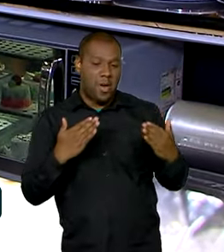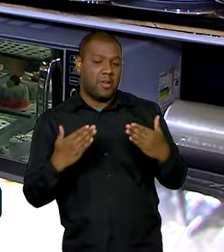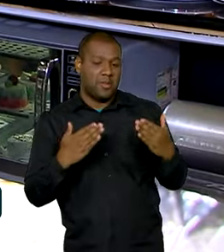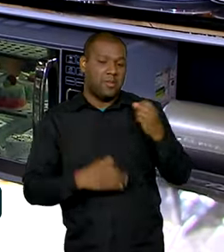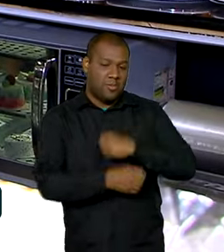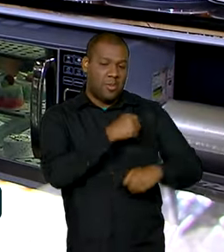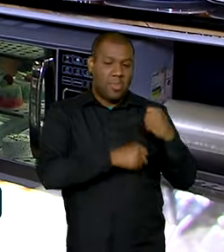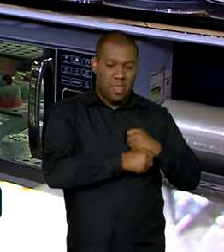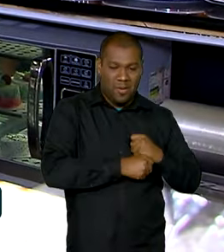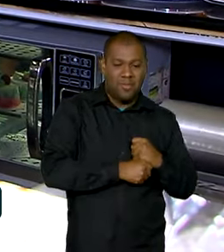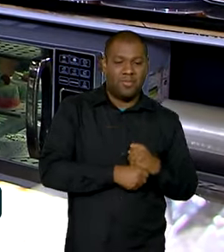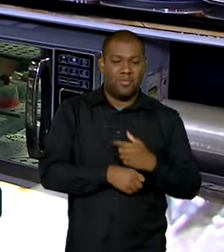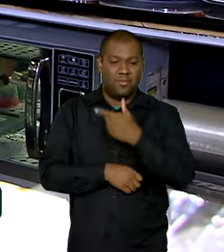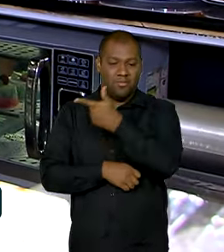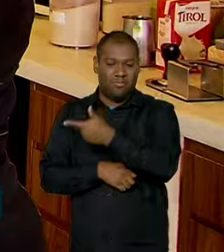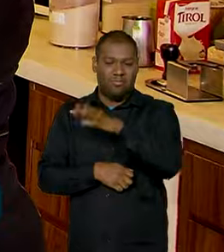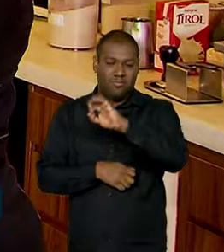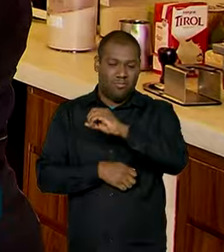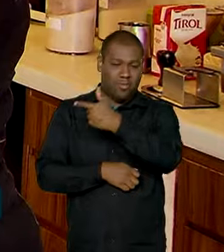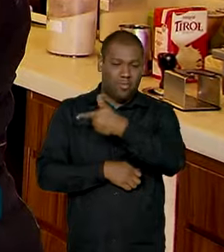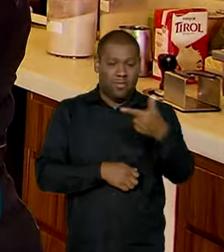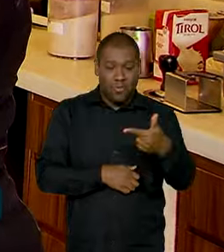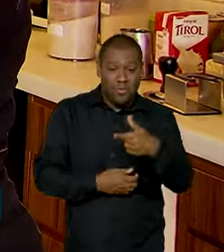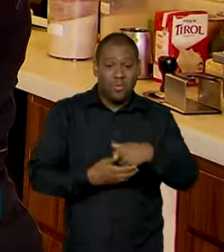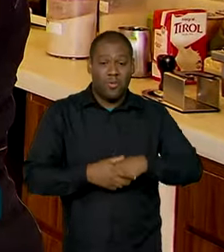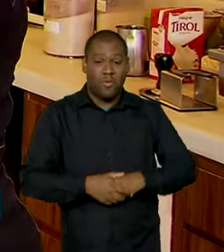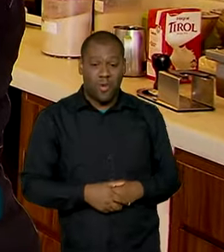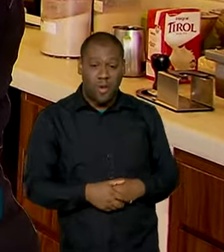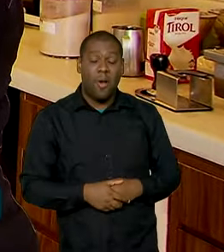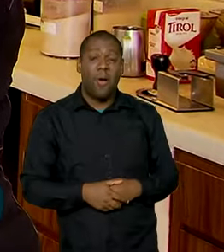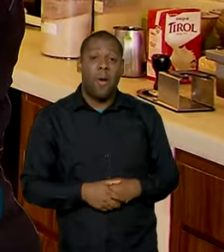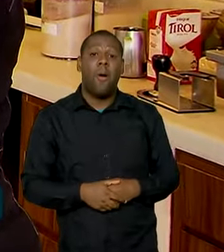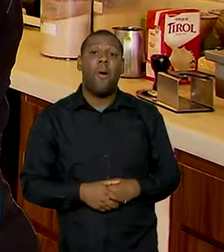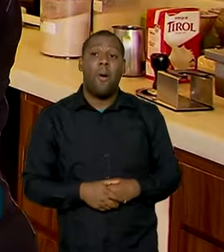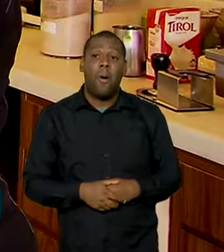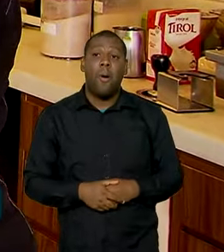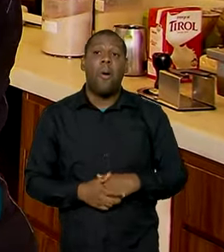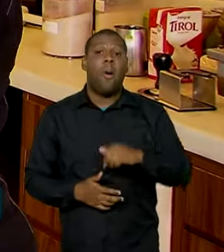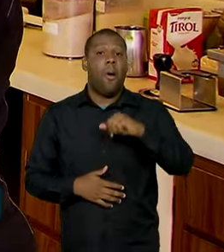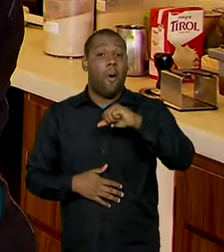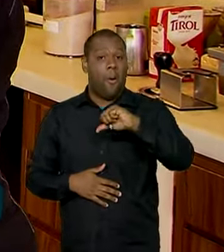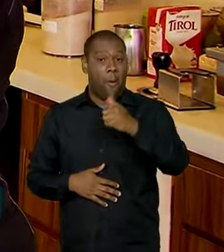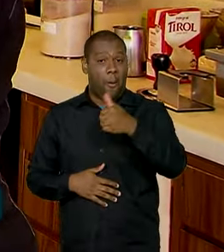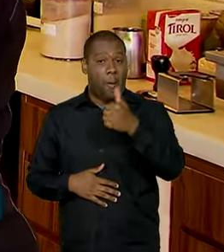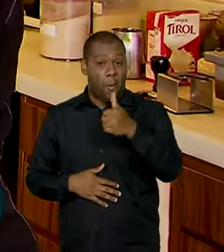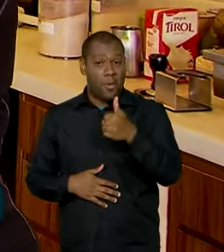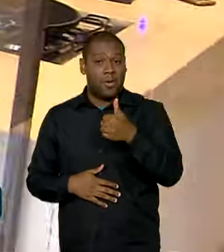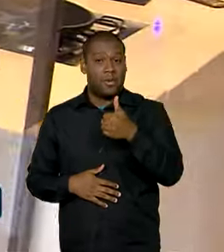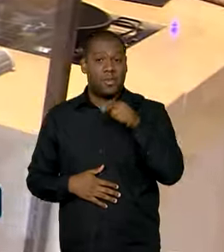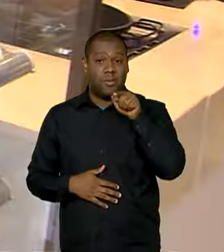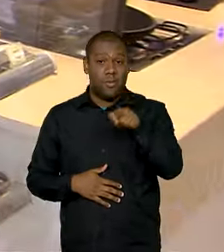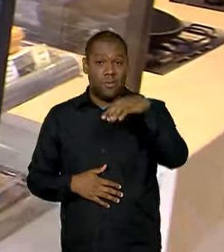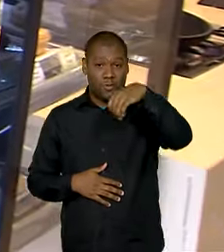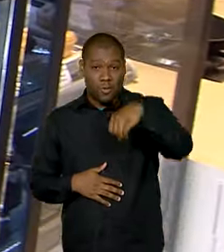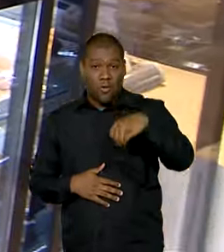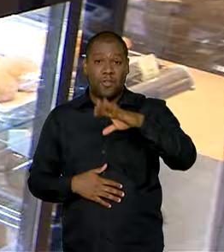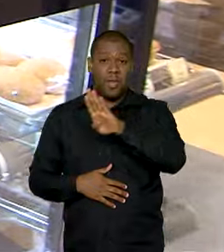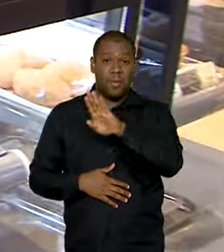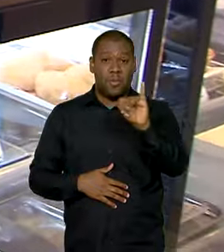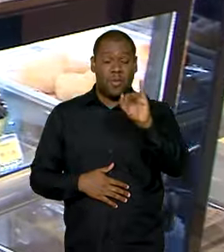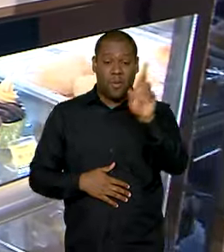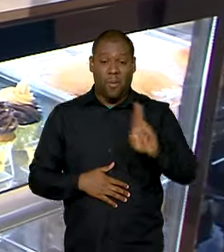trimestre de 2022 e chegou a 11,9 bilhões de reais no ano. E a